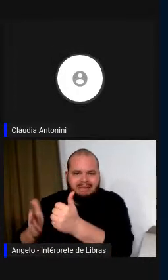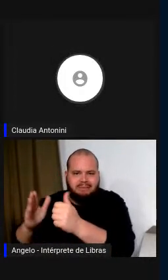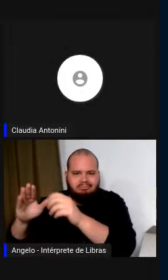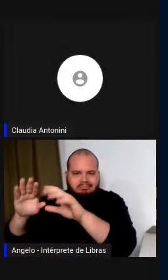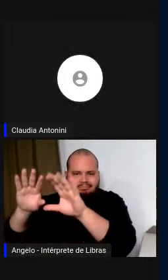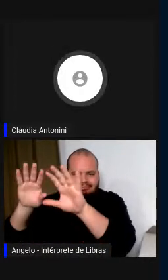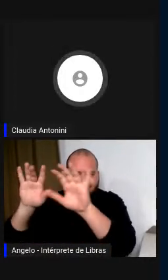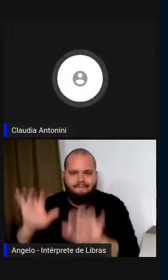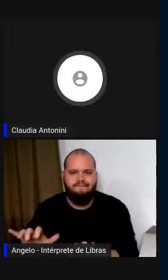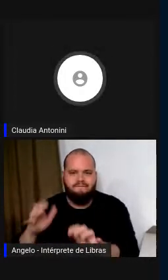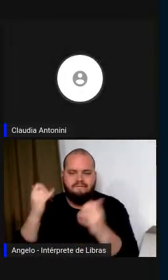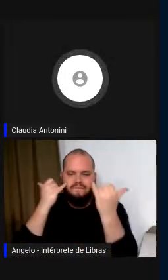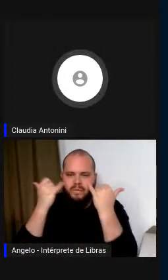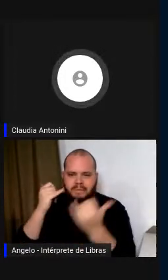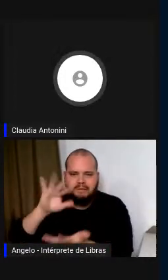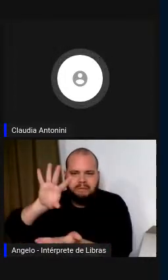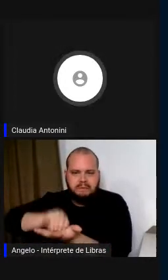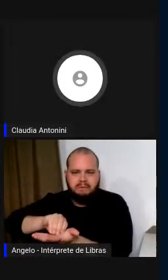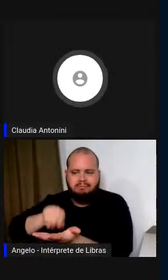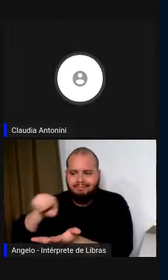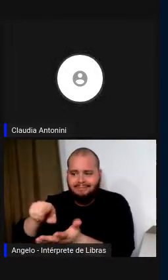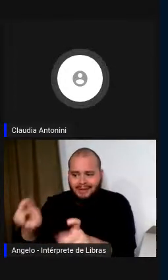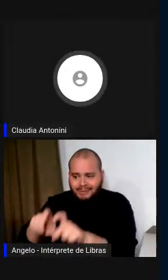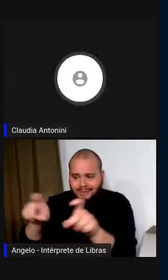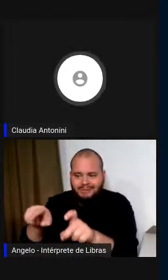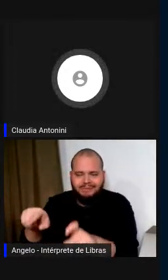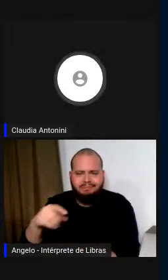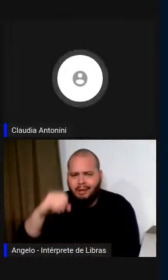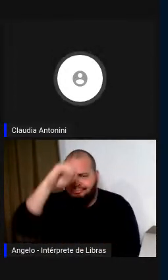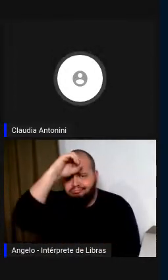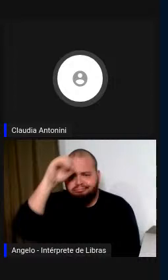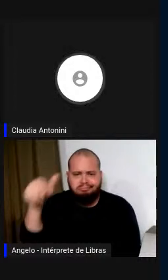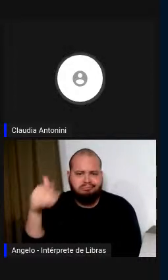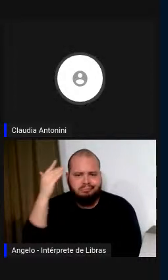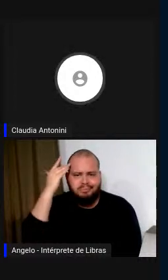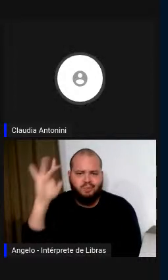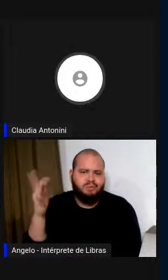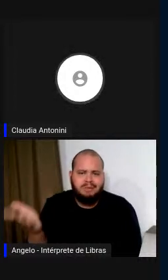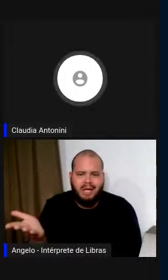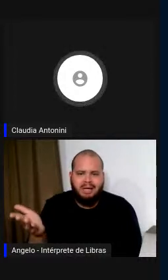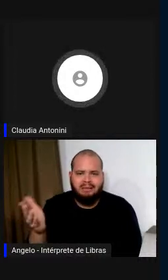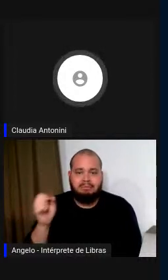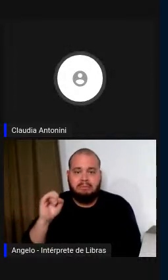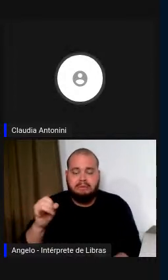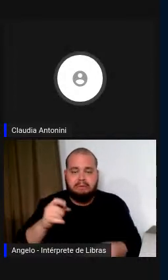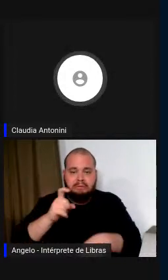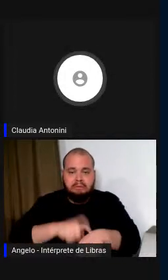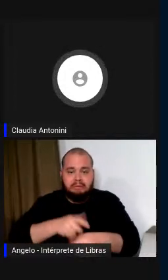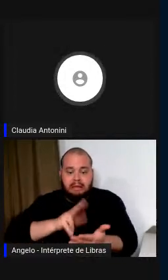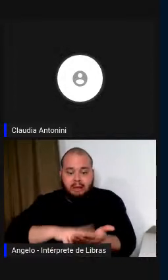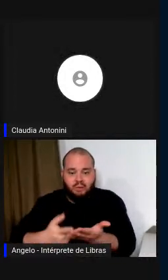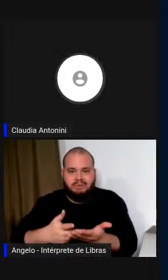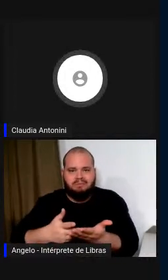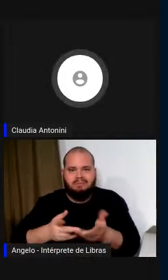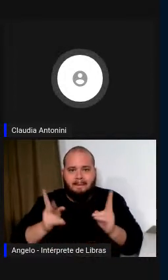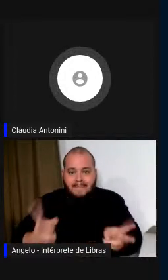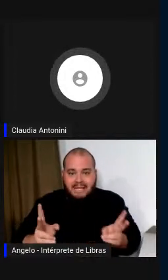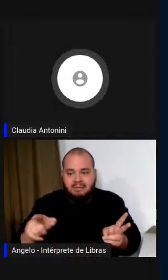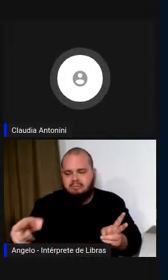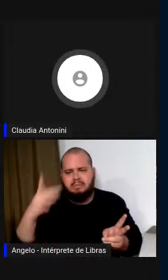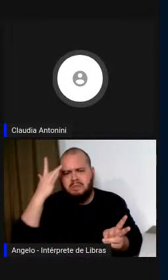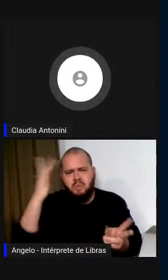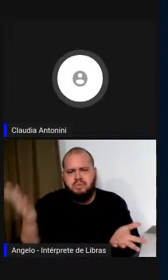nada, ela, quando nós temos um tradutor automático, ela não sabe que está traduzindo, ela não é capaz de entender, ela